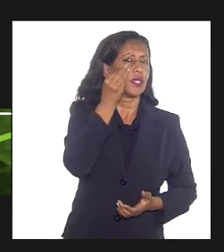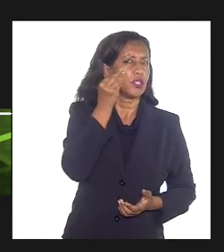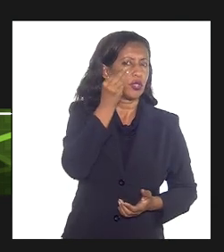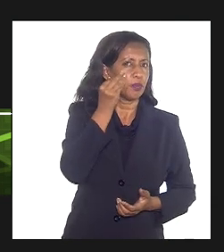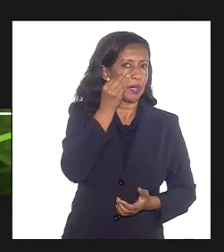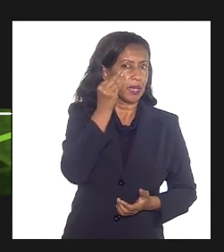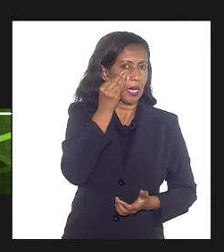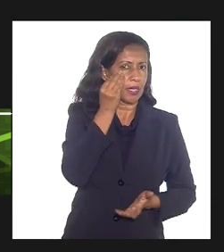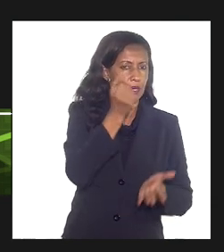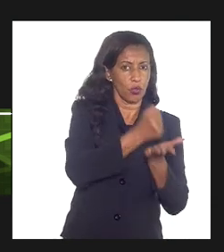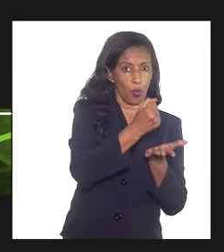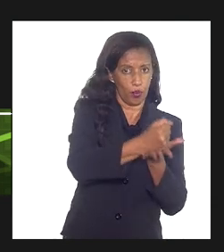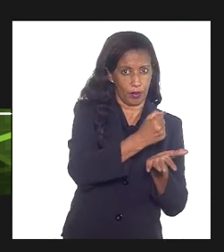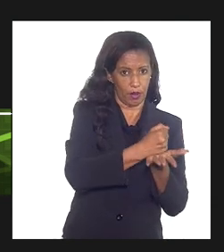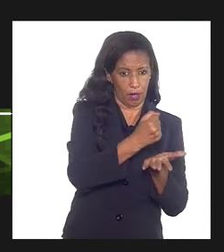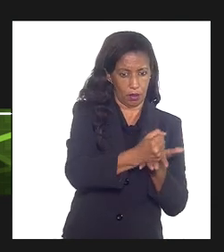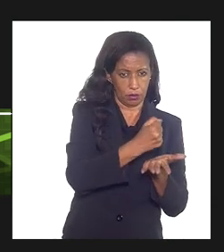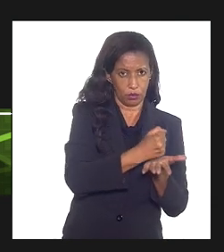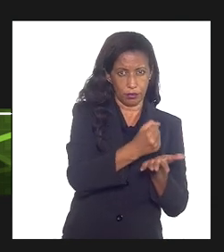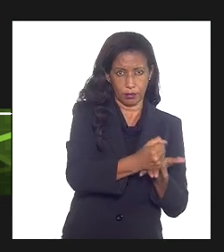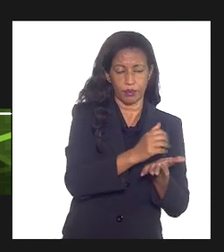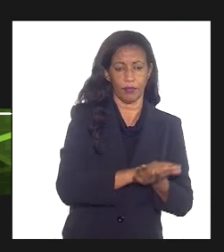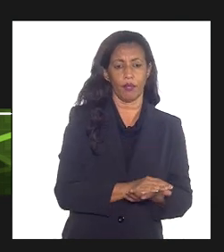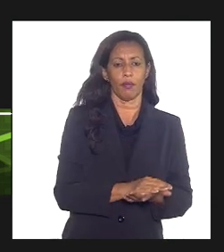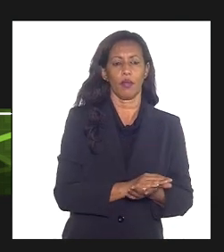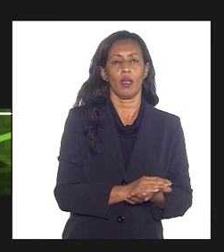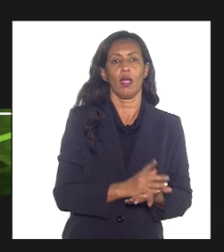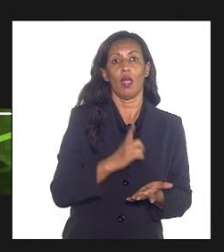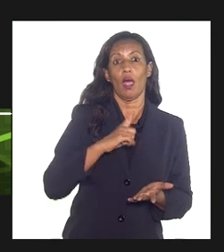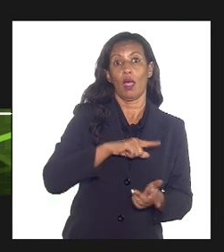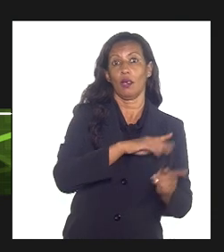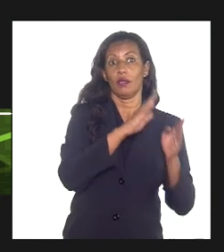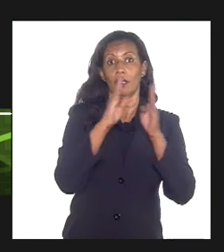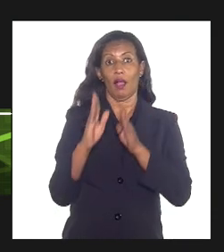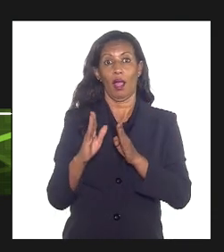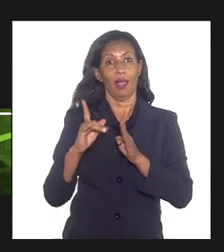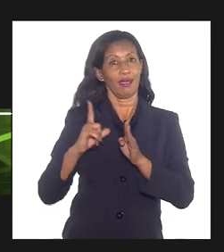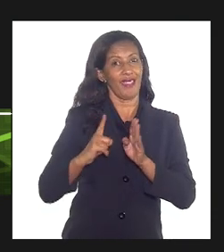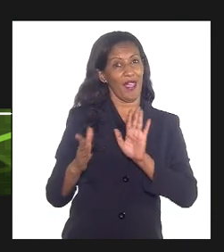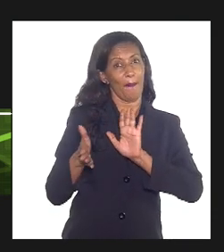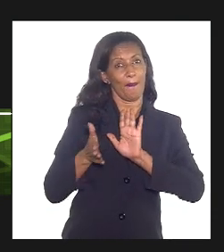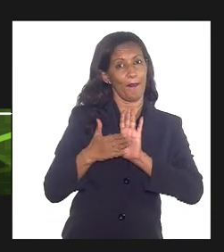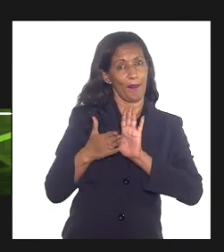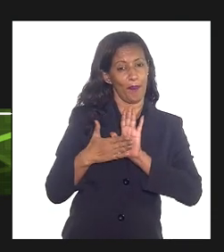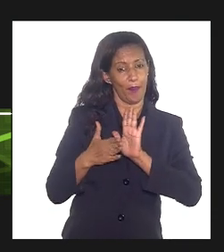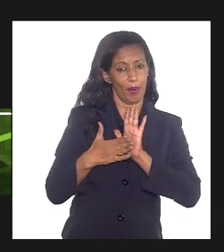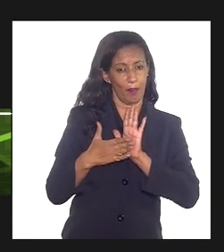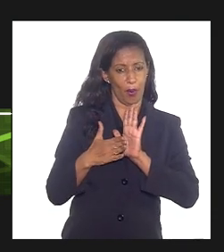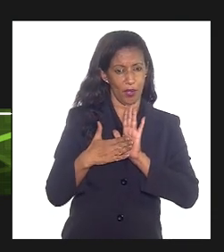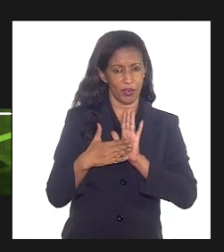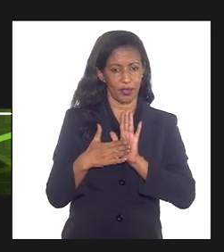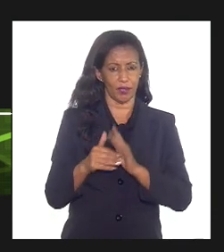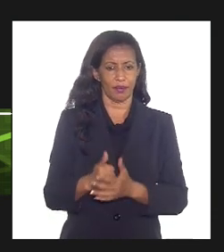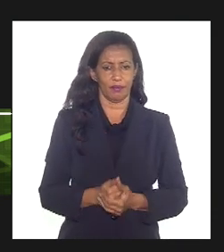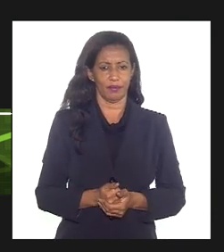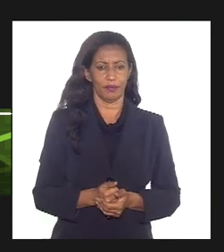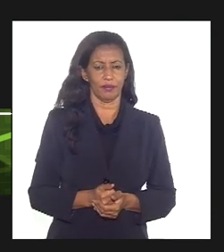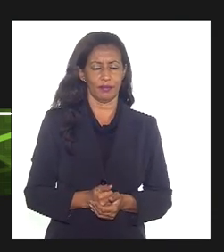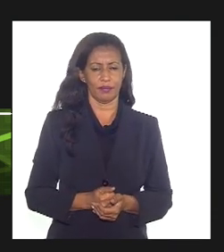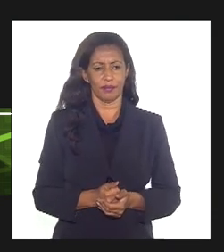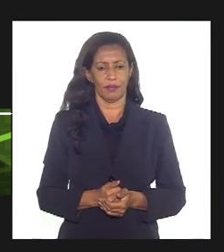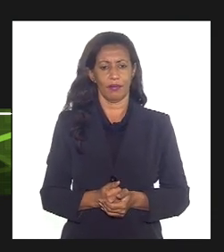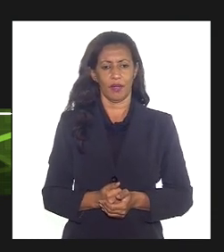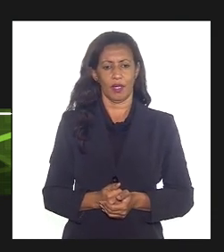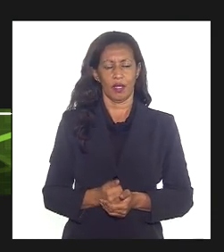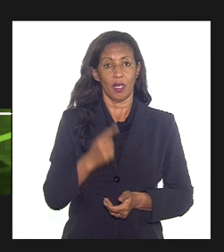celebrados. Temos, então, uma proposta em construção, ainda no âmbito interno da companhia, que, uma